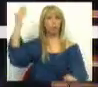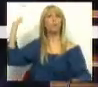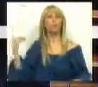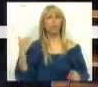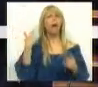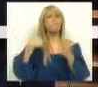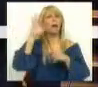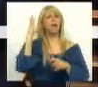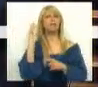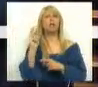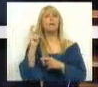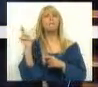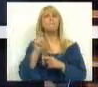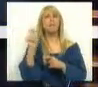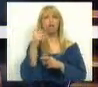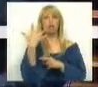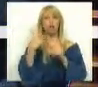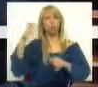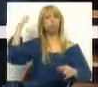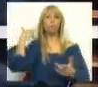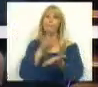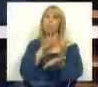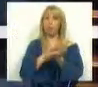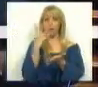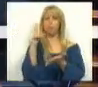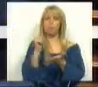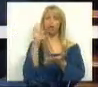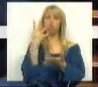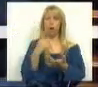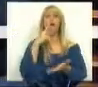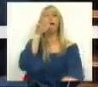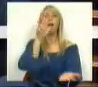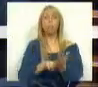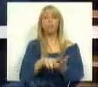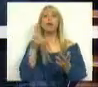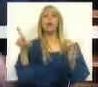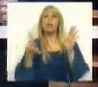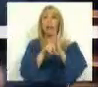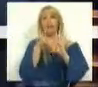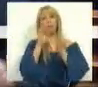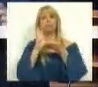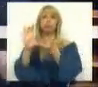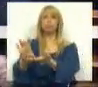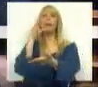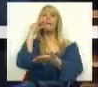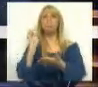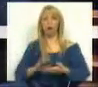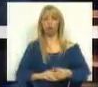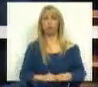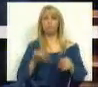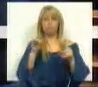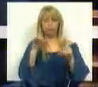há mais, há cinco, mas foi publicado há quatro meses, aprovou uma lei de recapitalização dos bancos. Nessa altura ficou